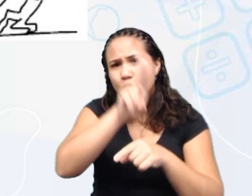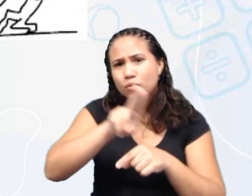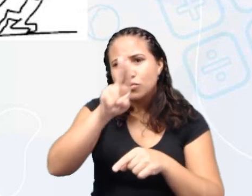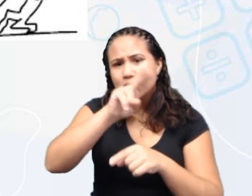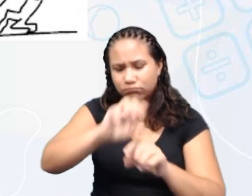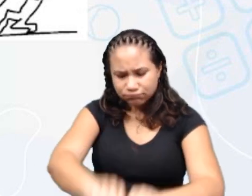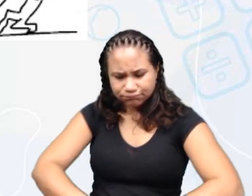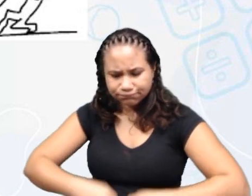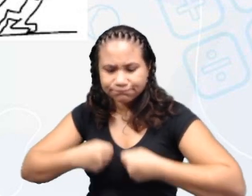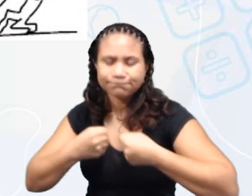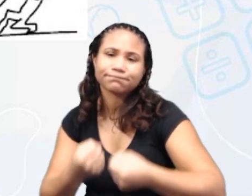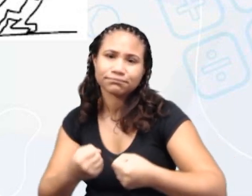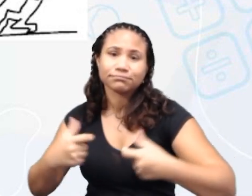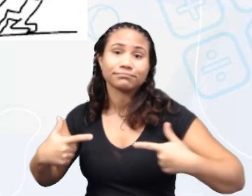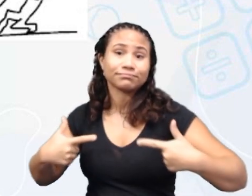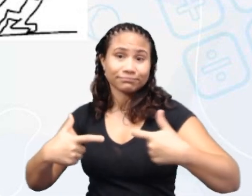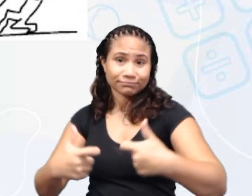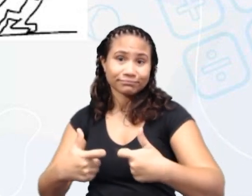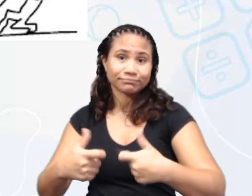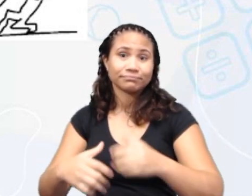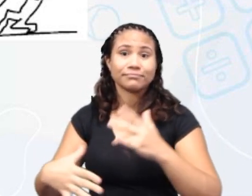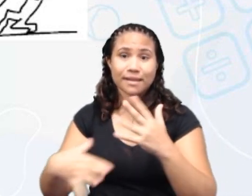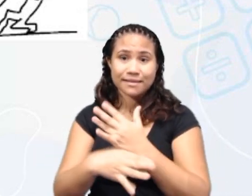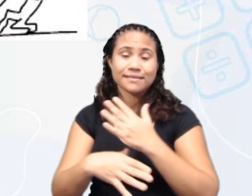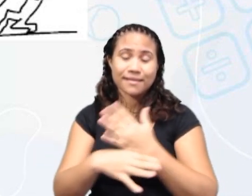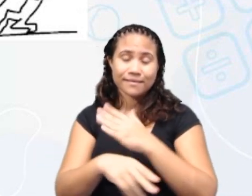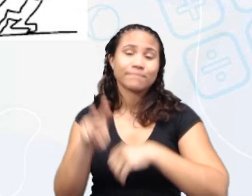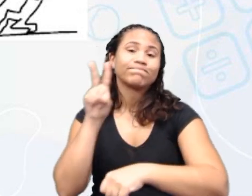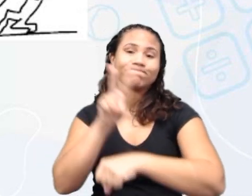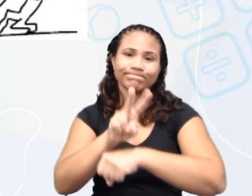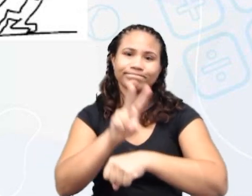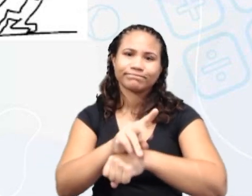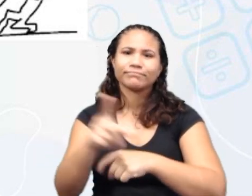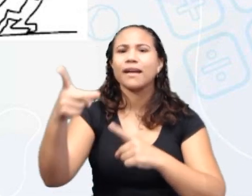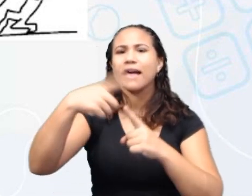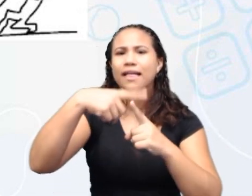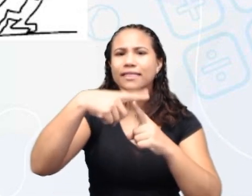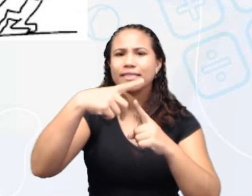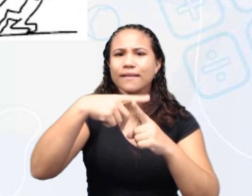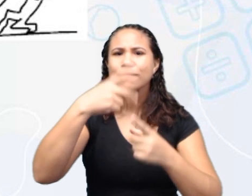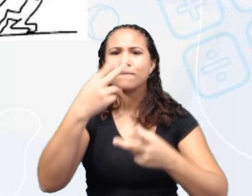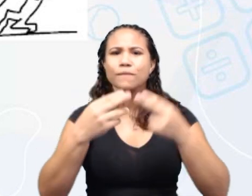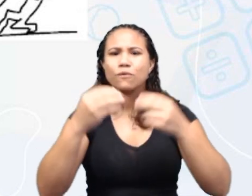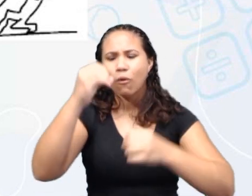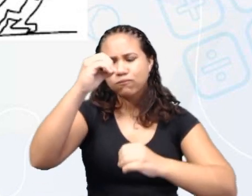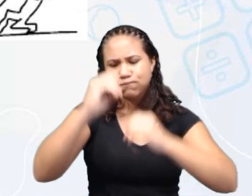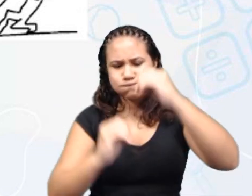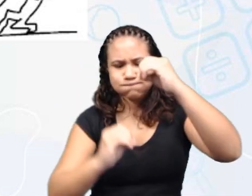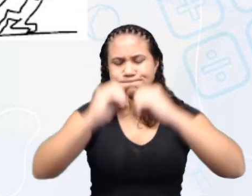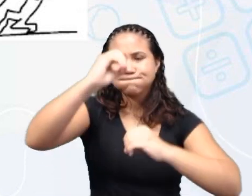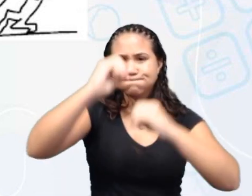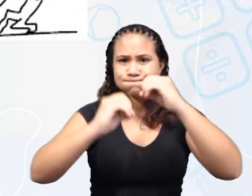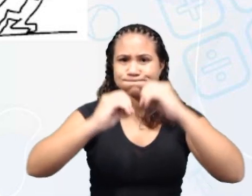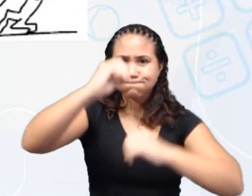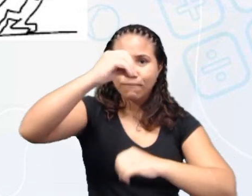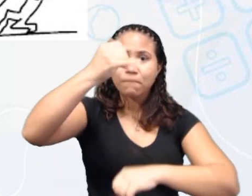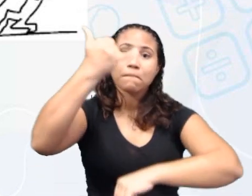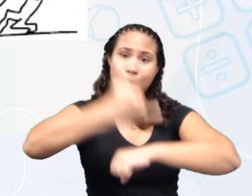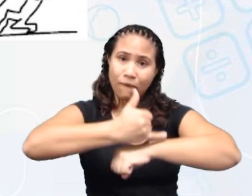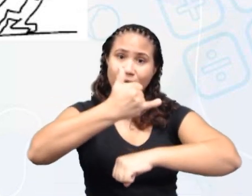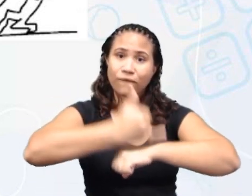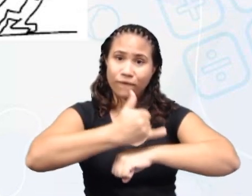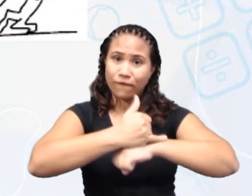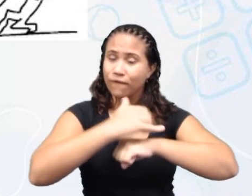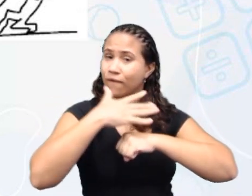defender a cidade de Siracusa. Ela era um tipo de guindaste equipado com um gancho de metal